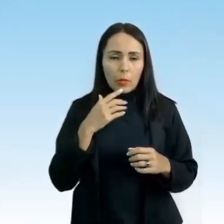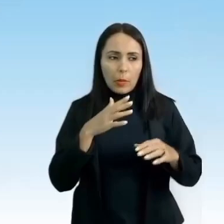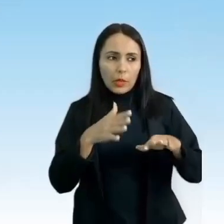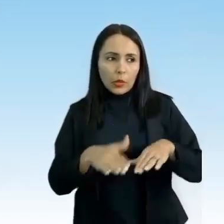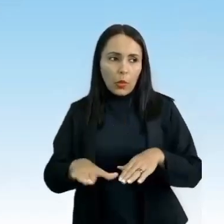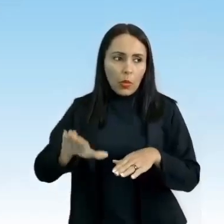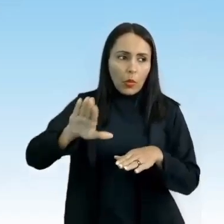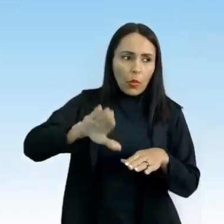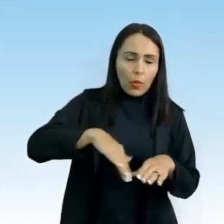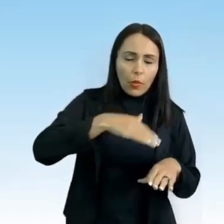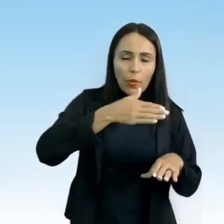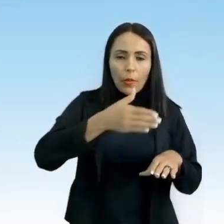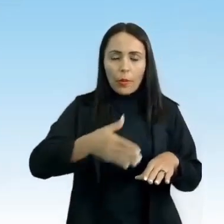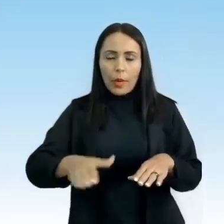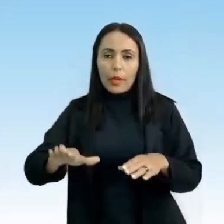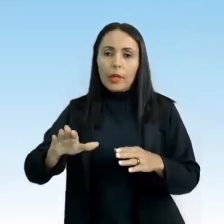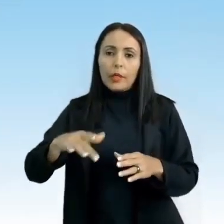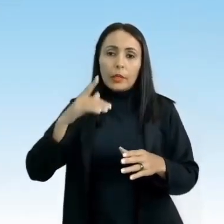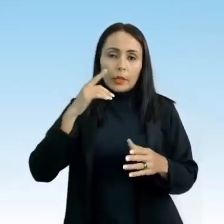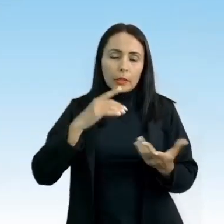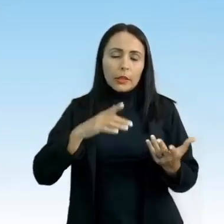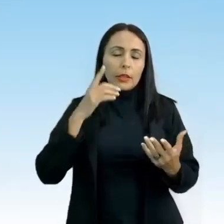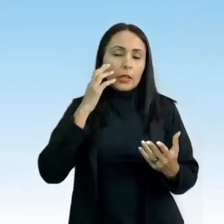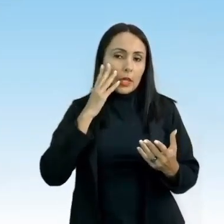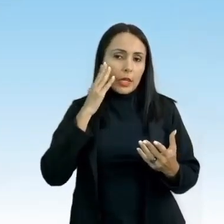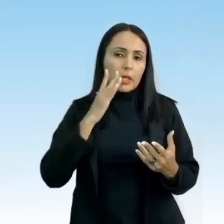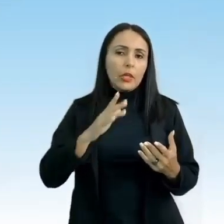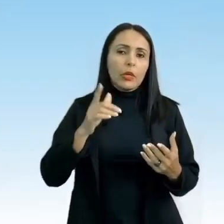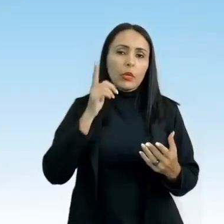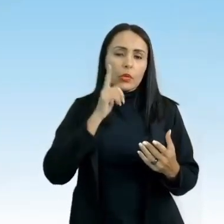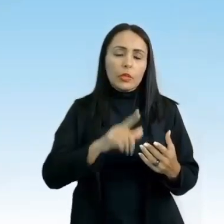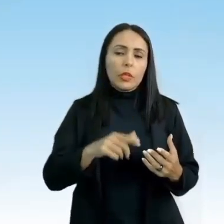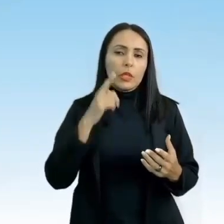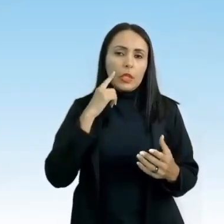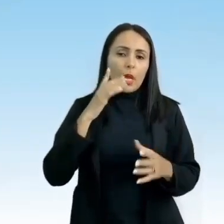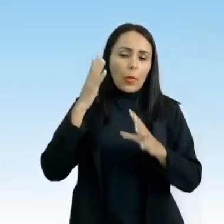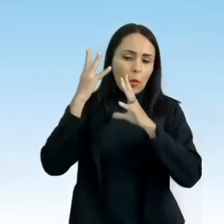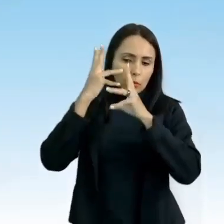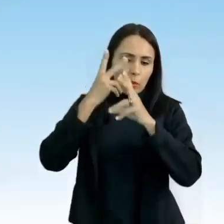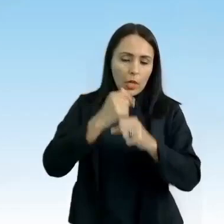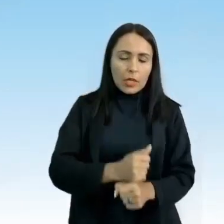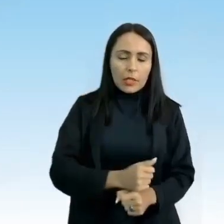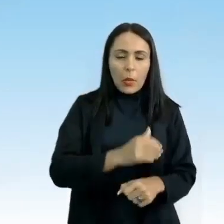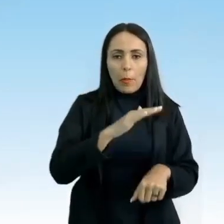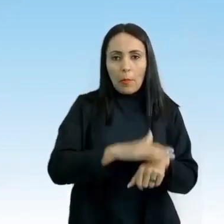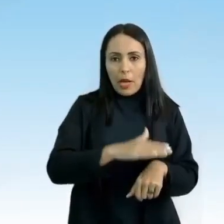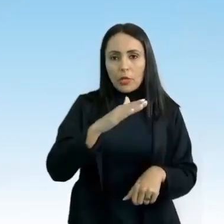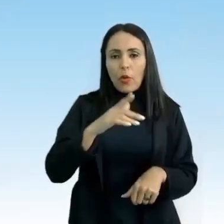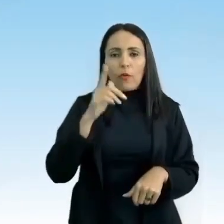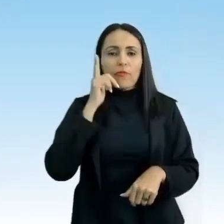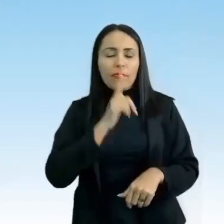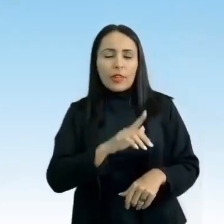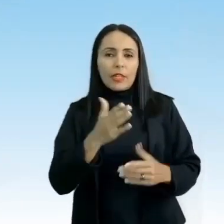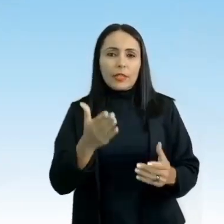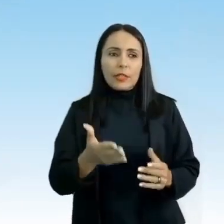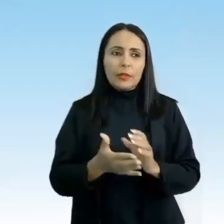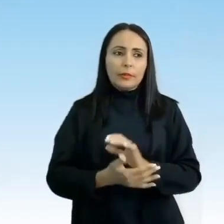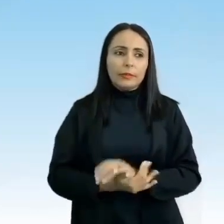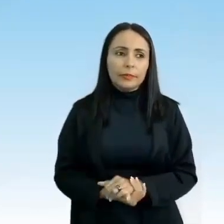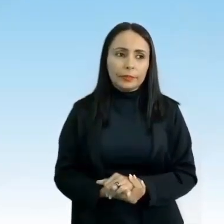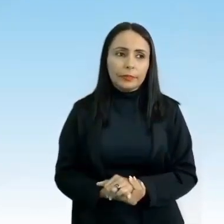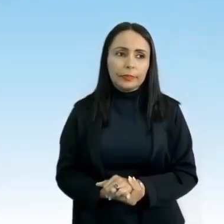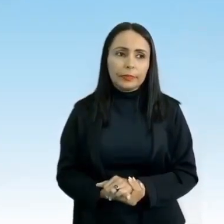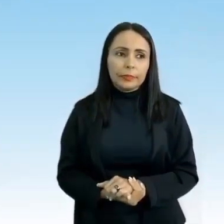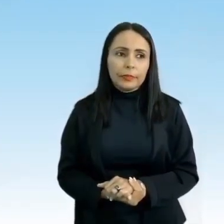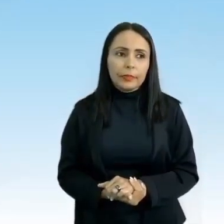Então, quem conseguir uma pontuação maior, de acordo com as suas manobras, vence. Então, essa é a diferença dos